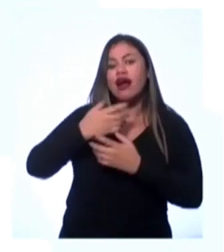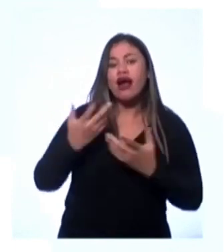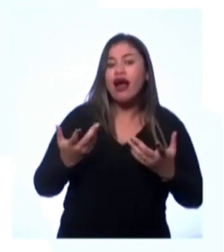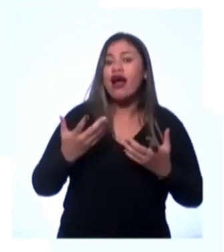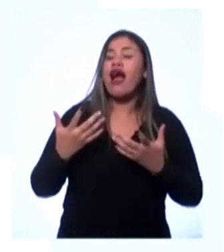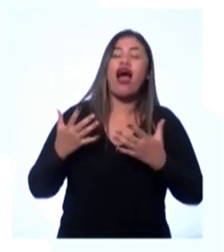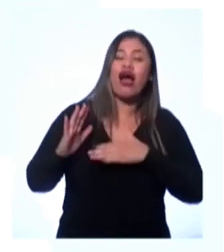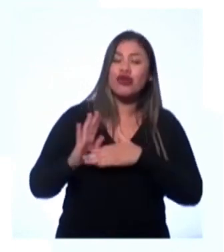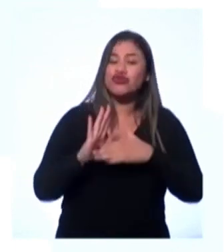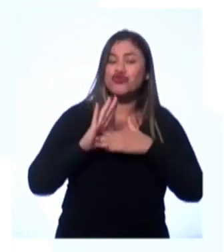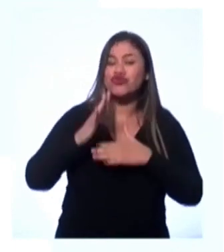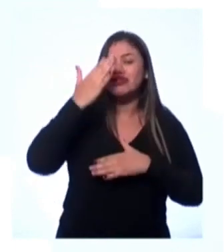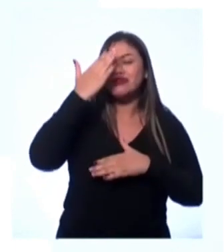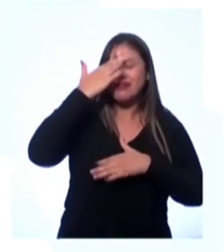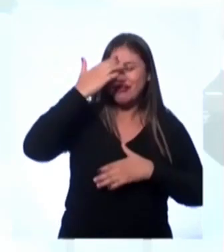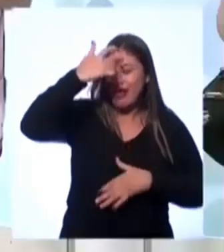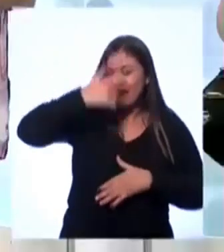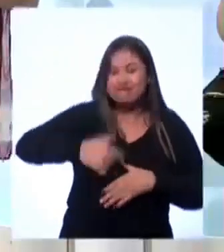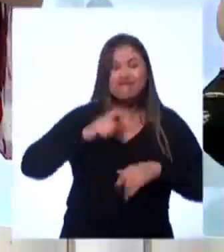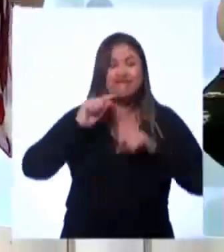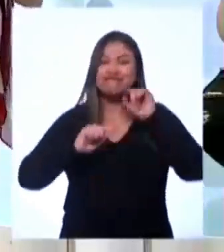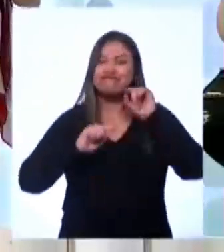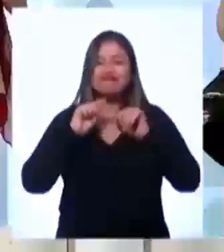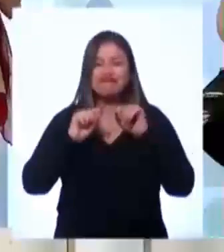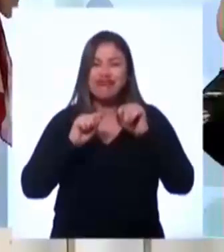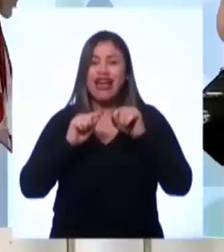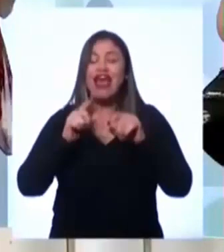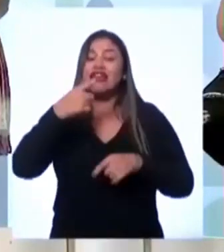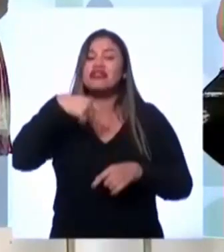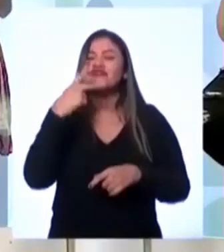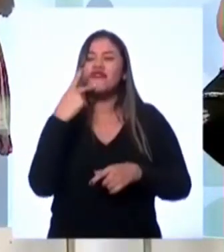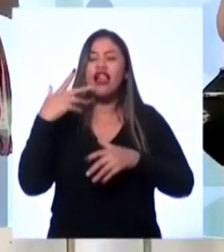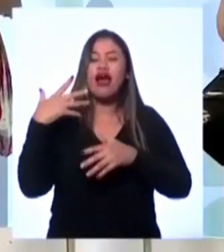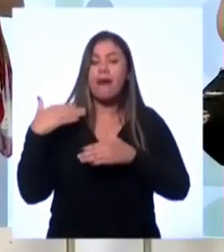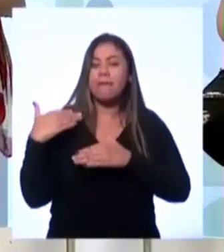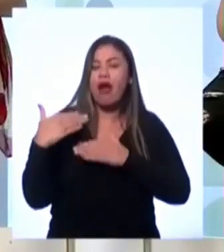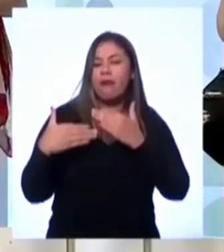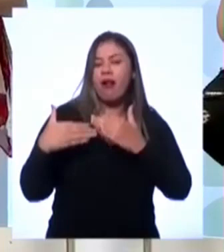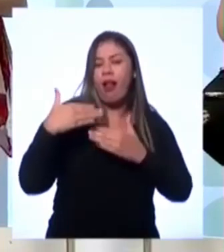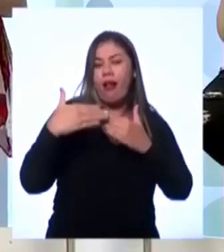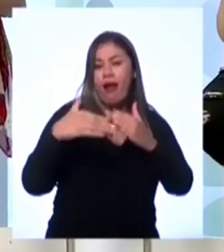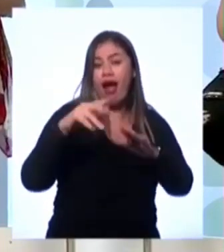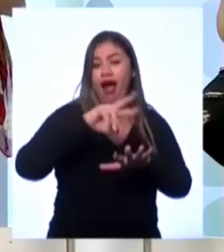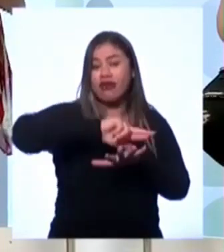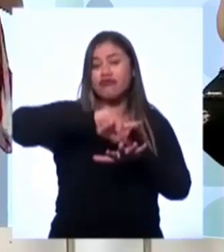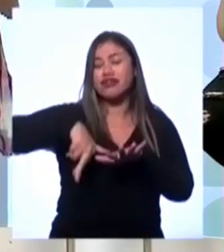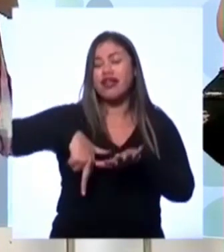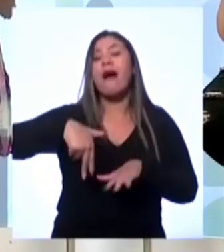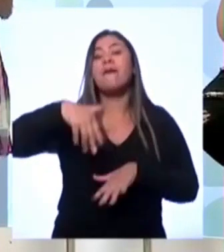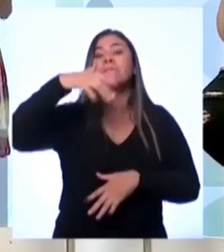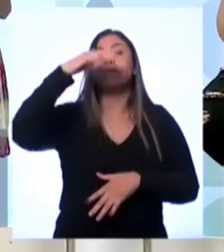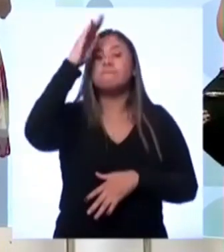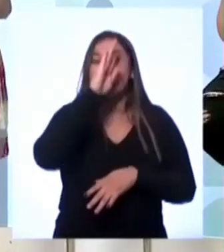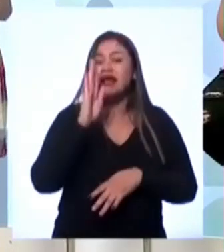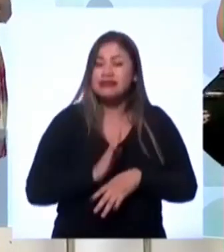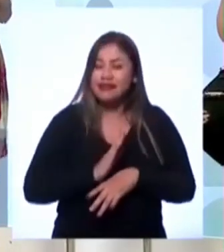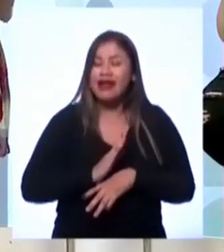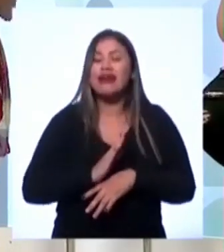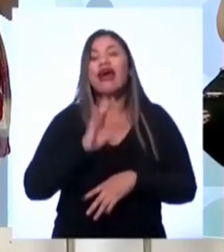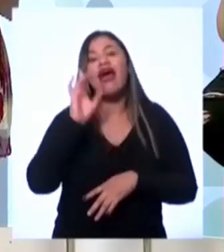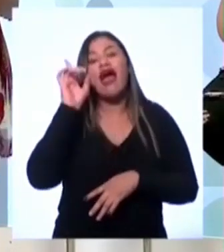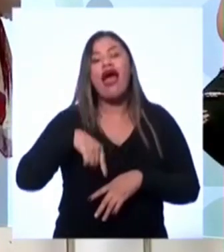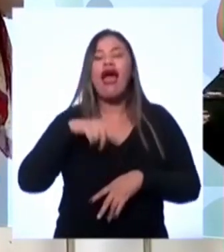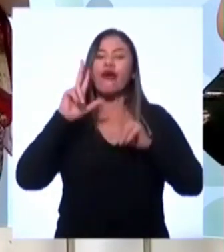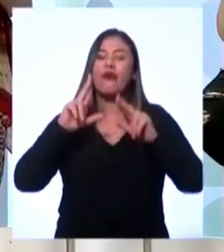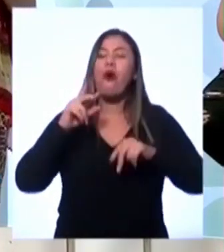ajudam a entender quem nós somos. Então, quando falamos sobre a formação da diversidade brasileira, nós, assim como nós conseguimos